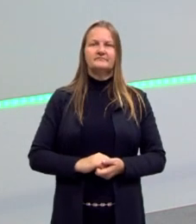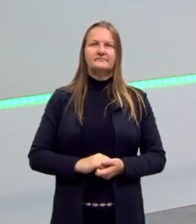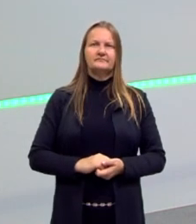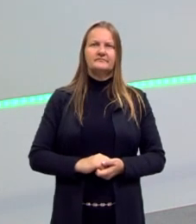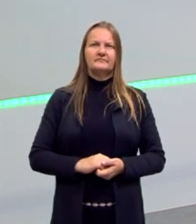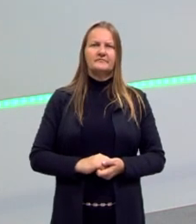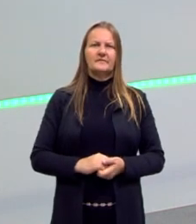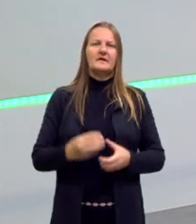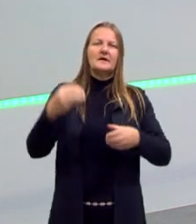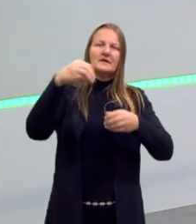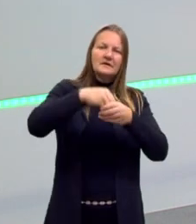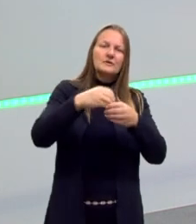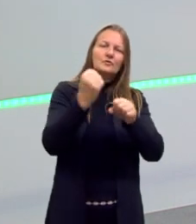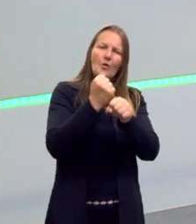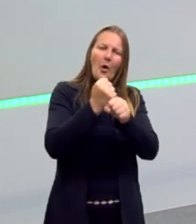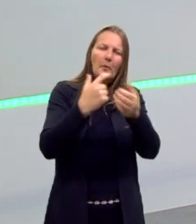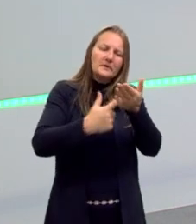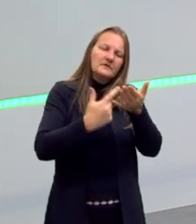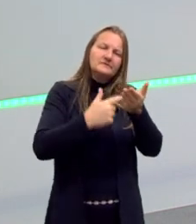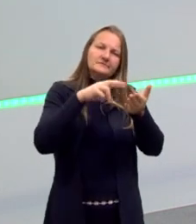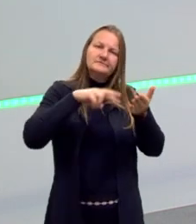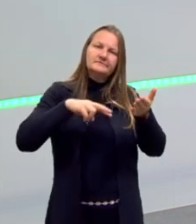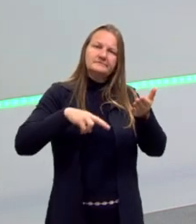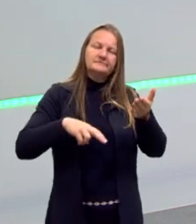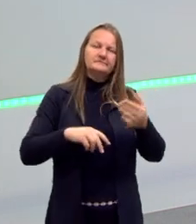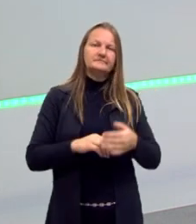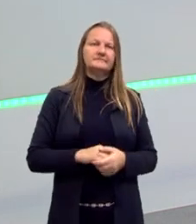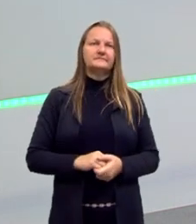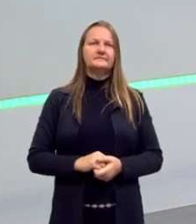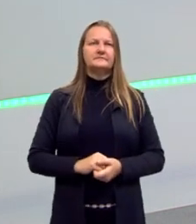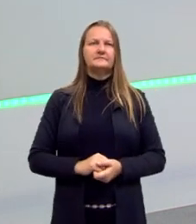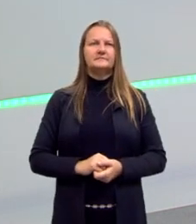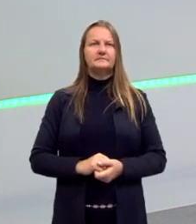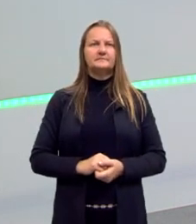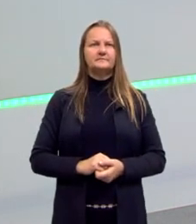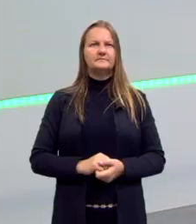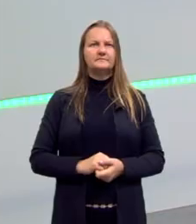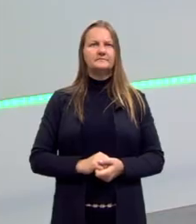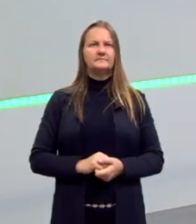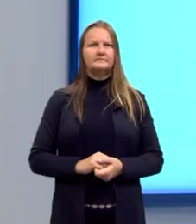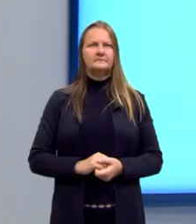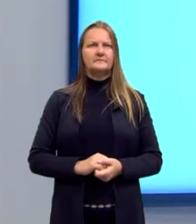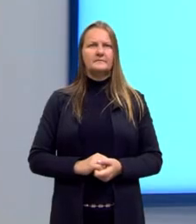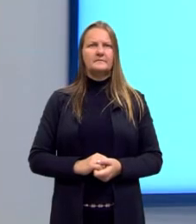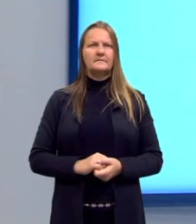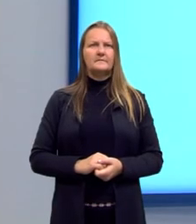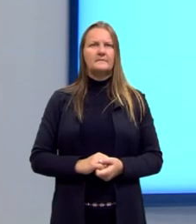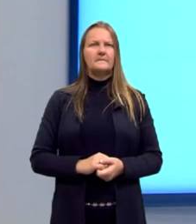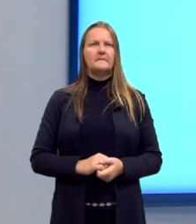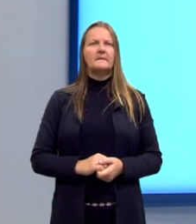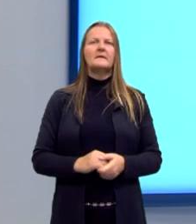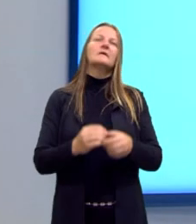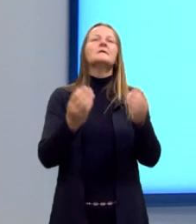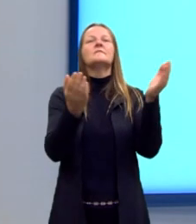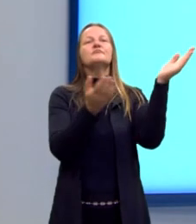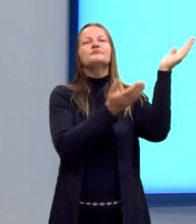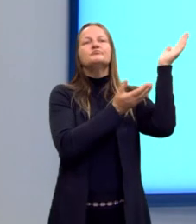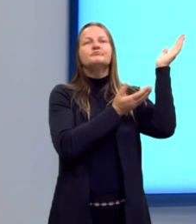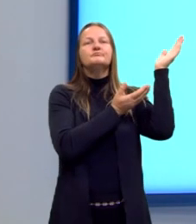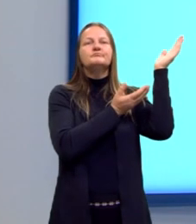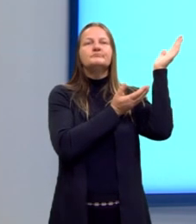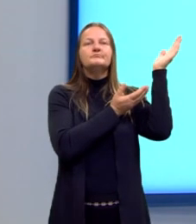lendo ali naquele momento e analisando. Aqui eu coloquei um pequeno quadro sobre algumas